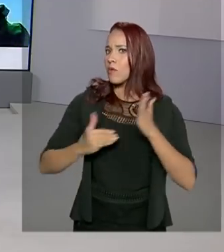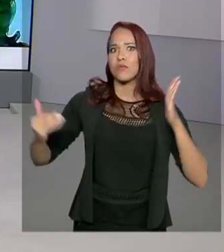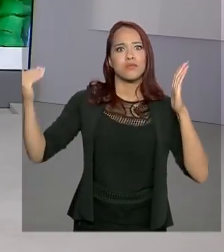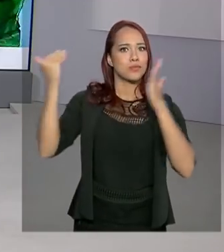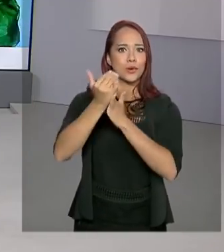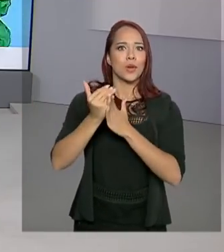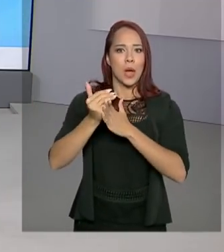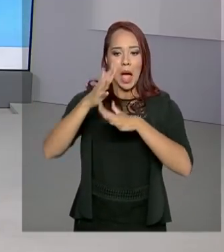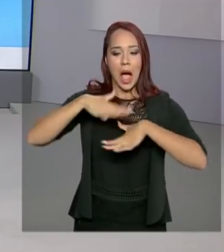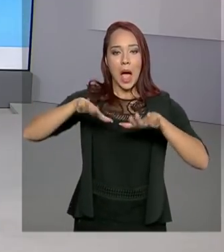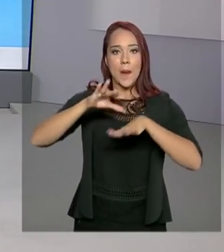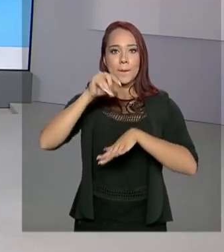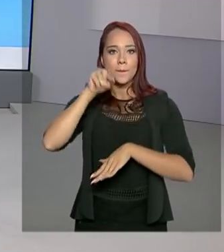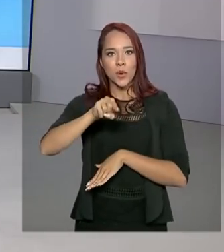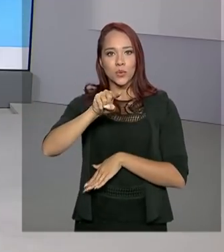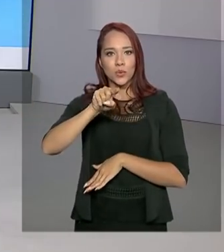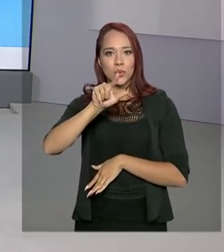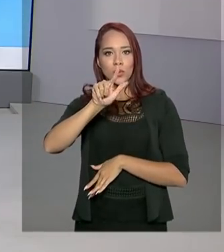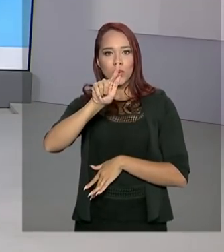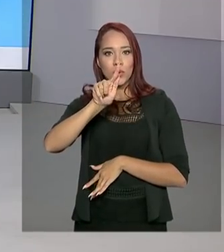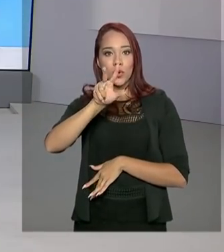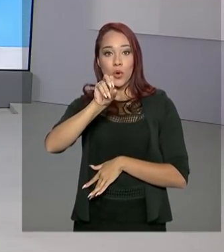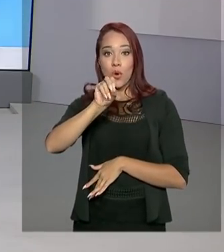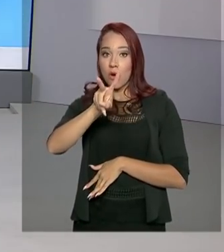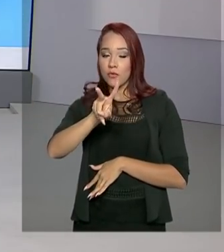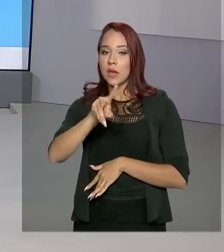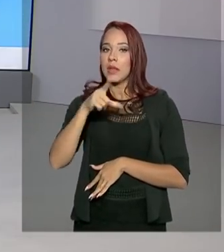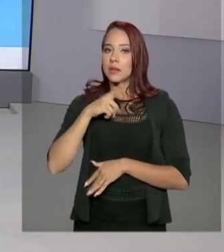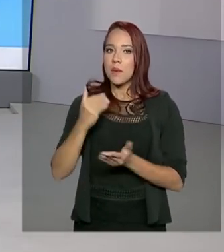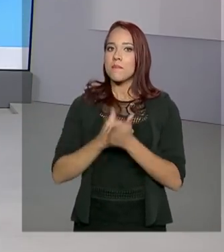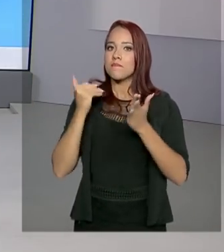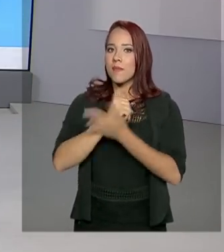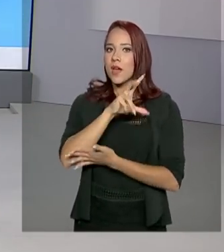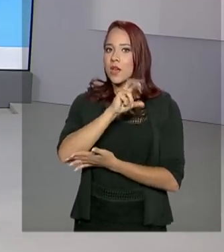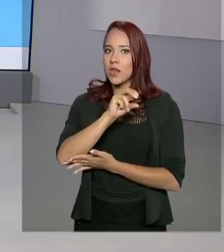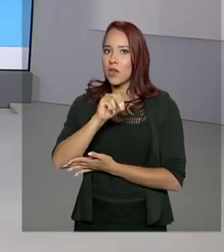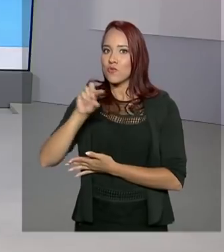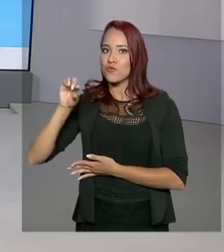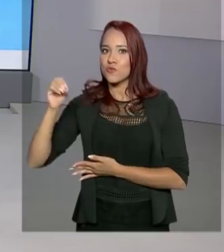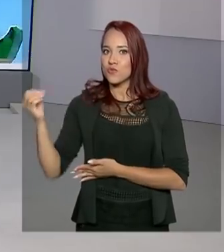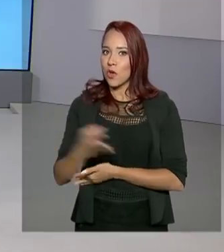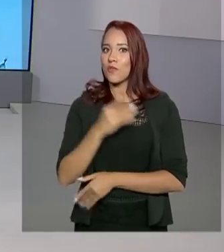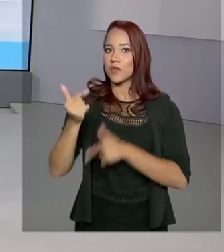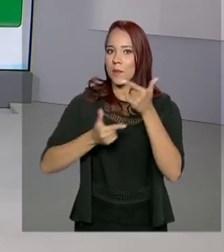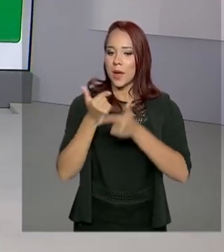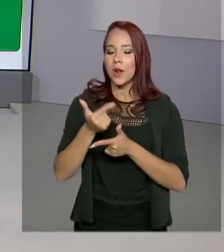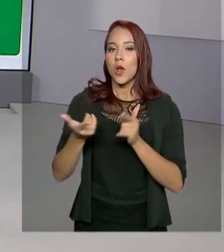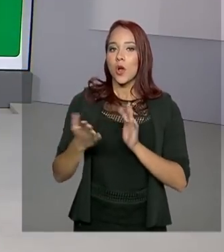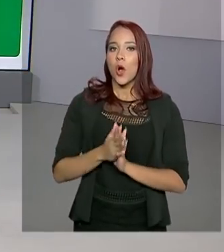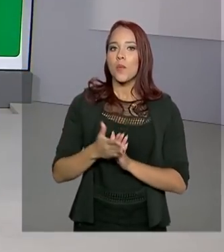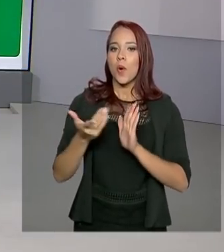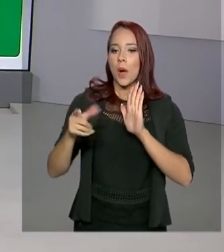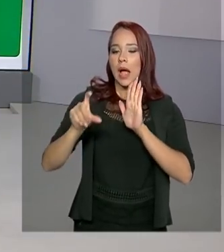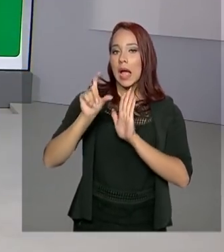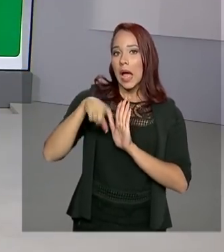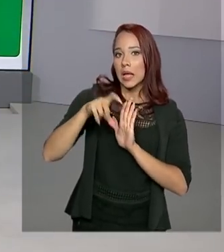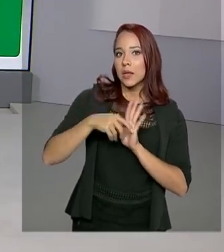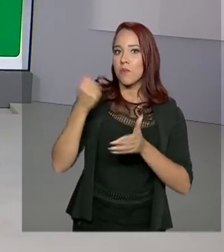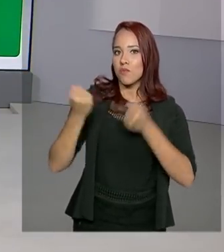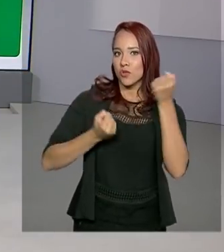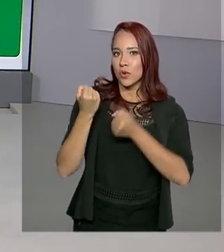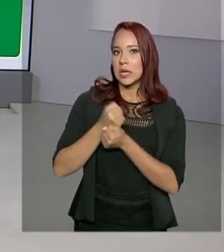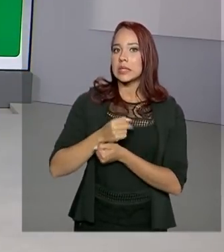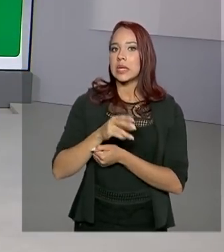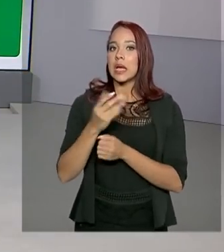A plataforma .gov passou a contar com mais de 500 novos serviços, como a carteira de motorista e a identidade